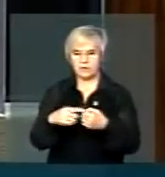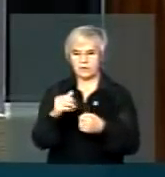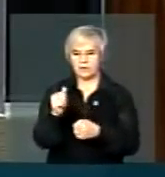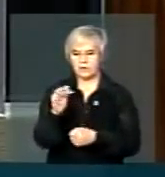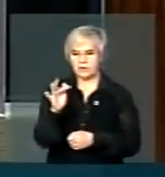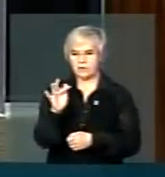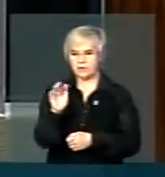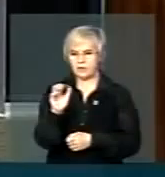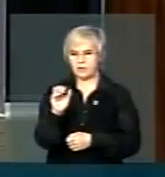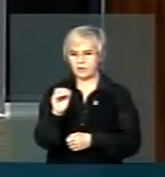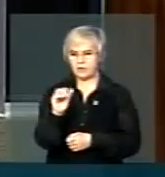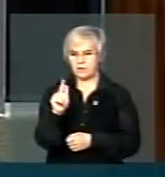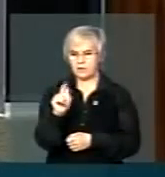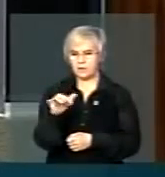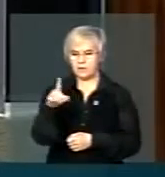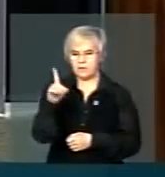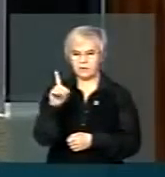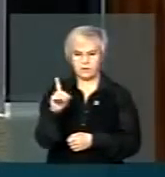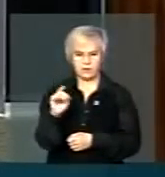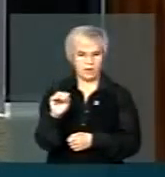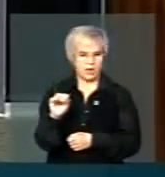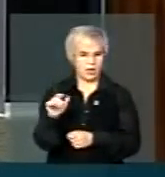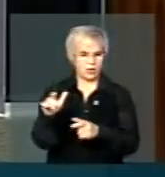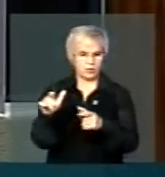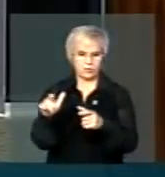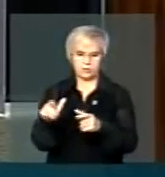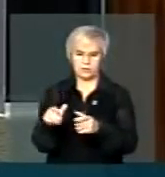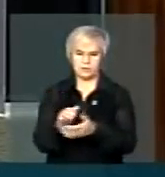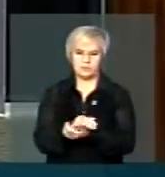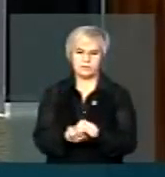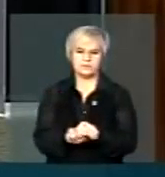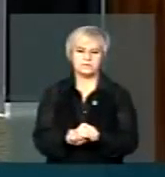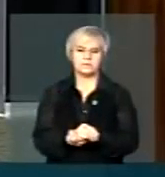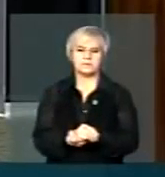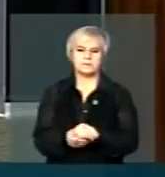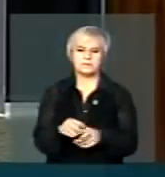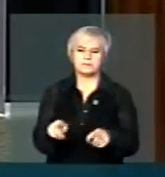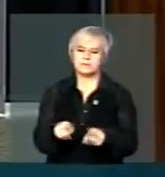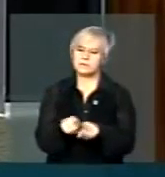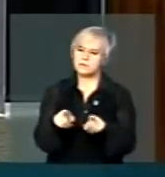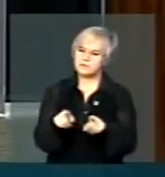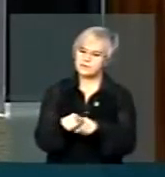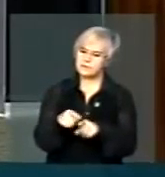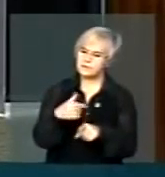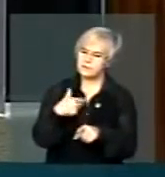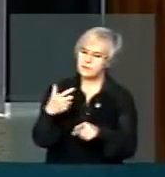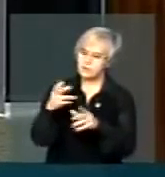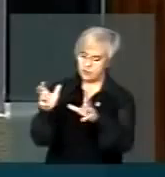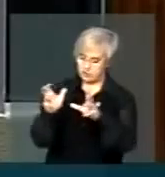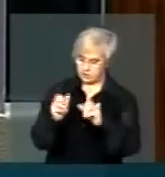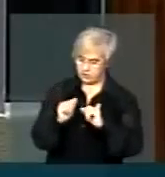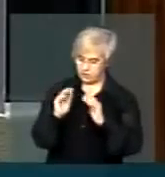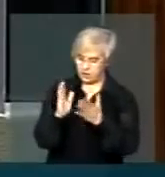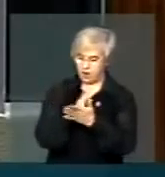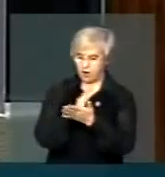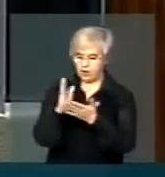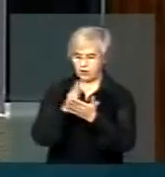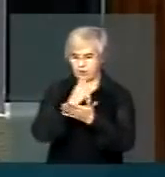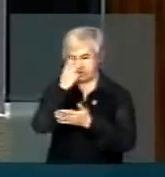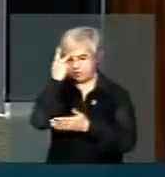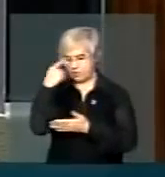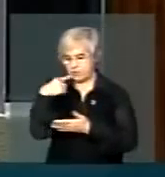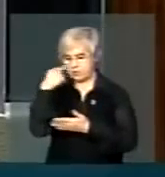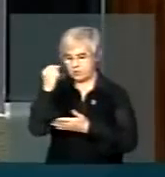ver esses avanços da minha querida Afogado. Por outro lado, senhora Presidente, eu recebi de alguns eleitores e